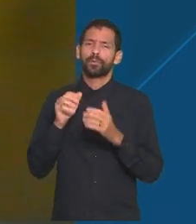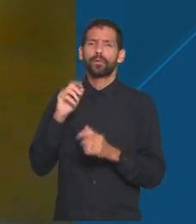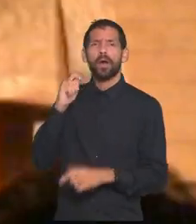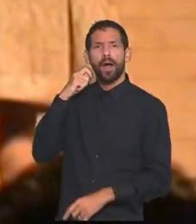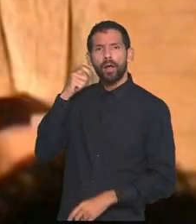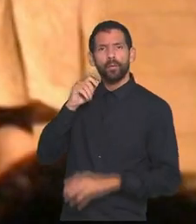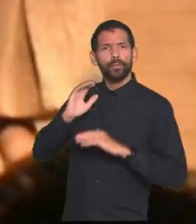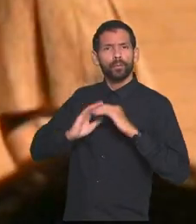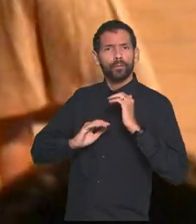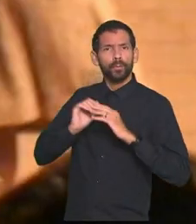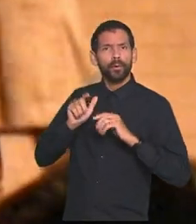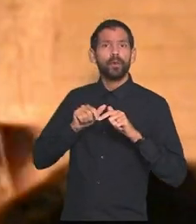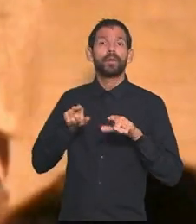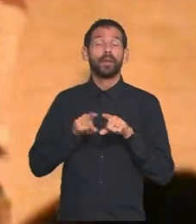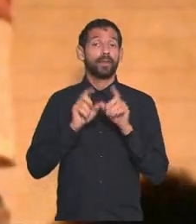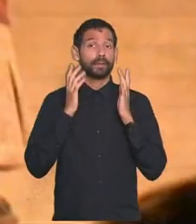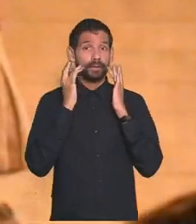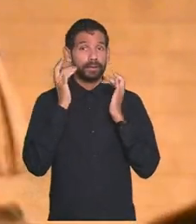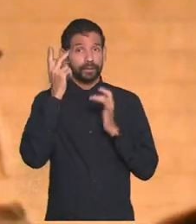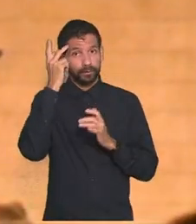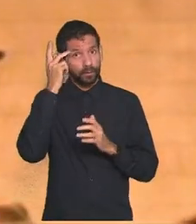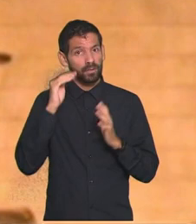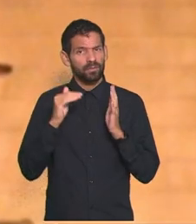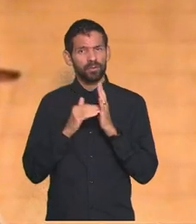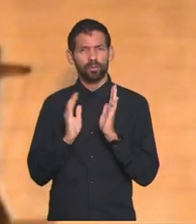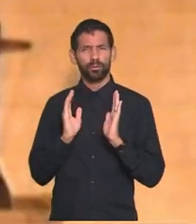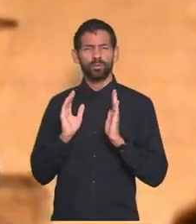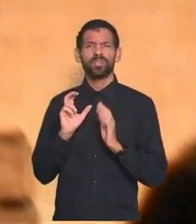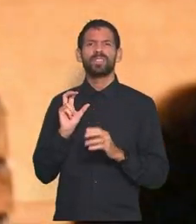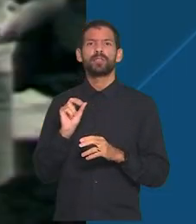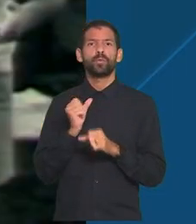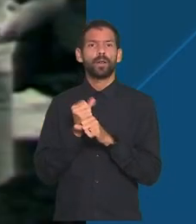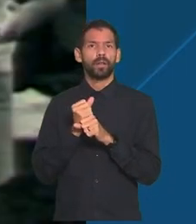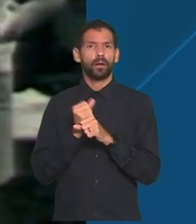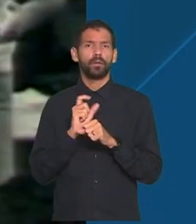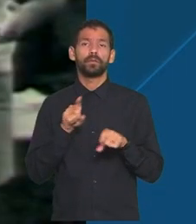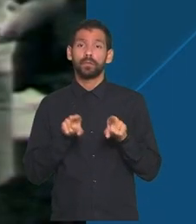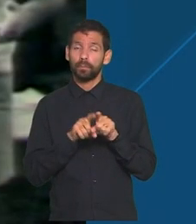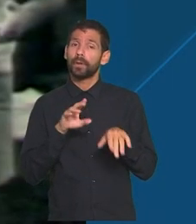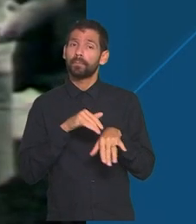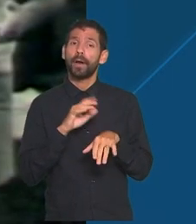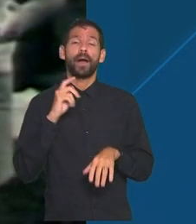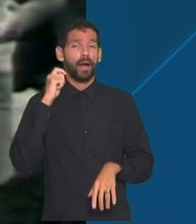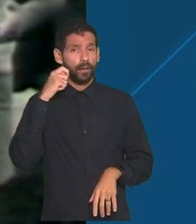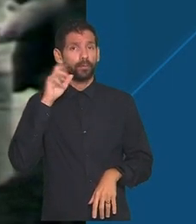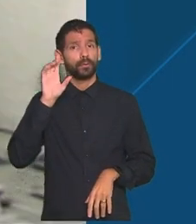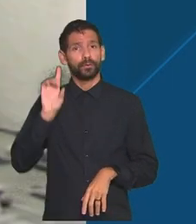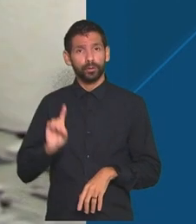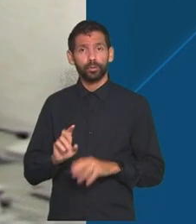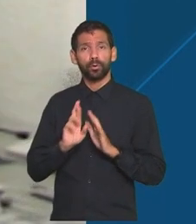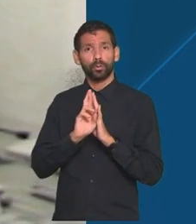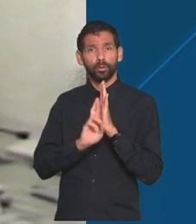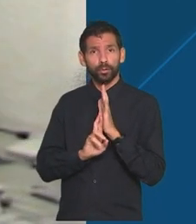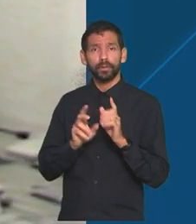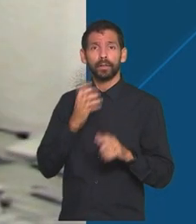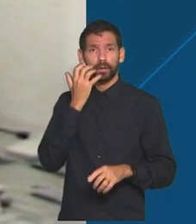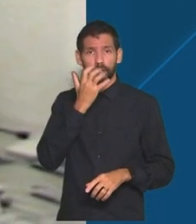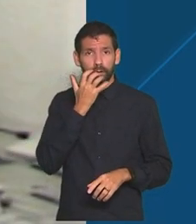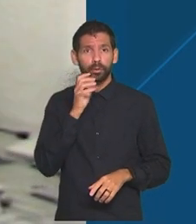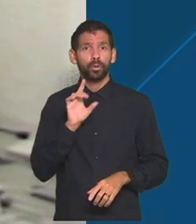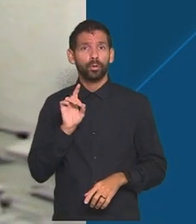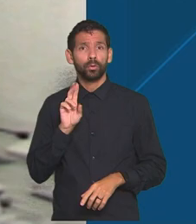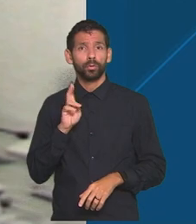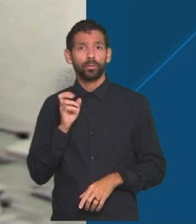ator profissional no teatro em São Paulo no fim da década de 50. Além de ator, foi diretor, roteirista, cantor,